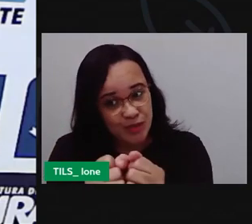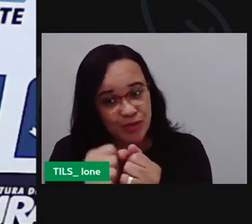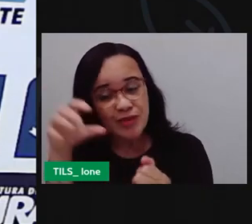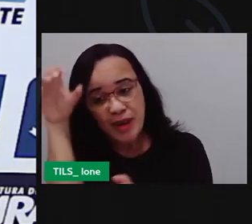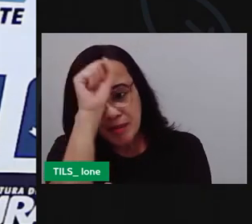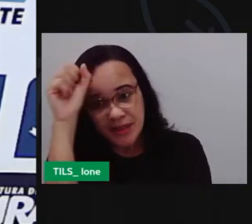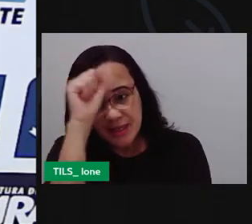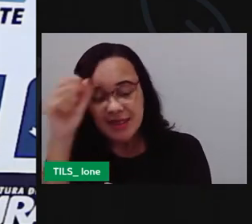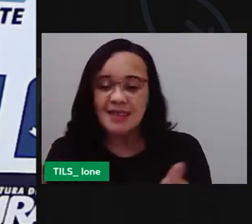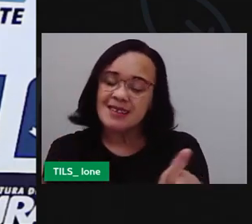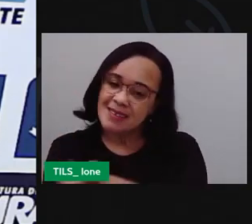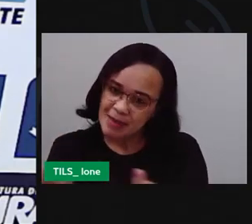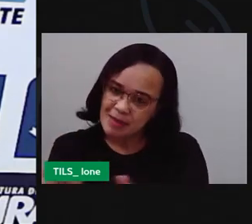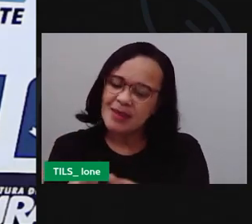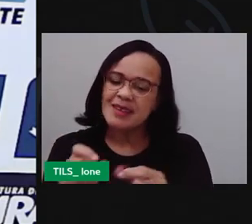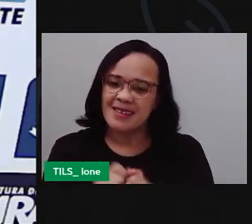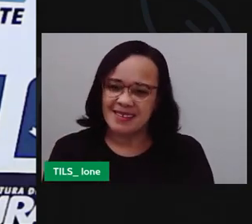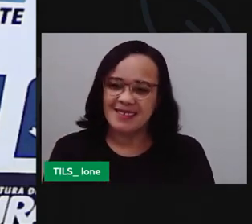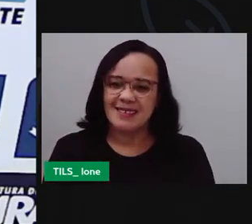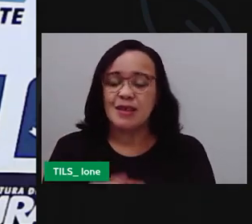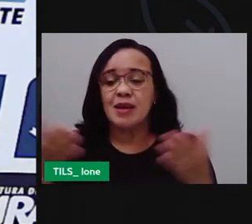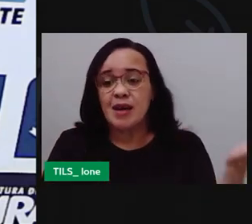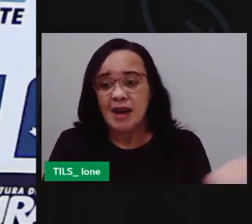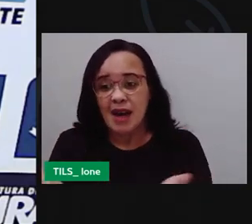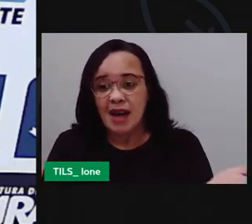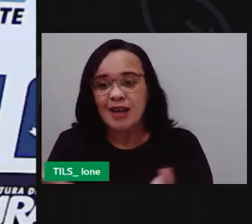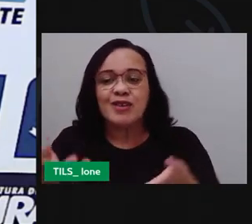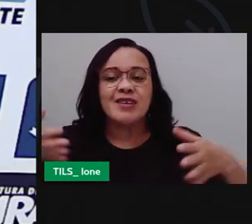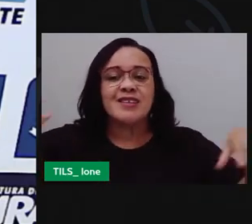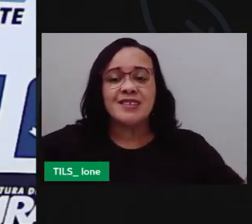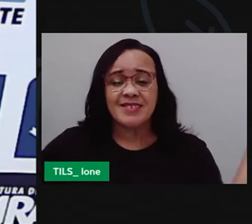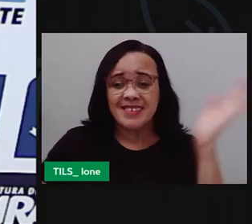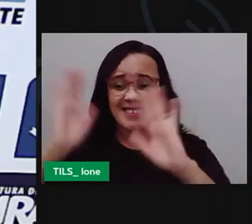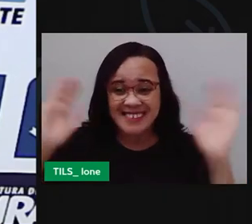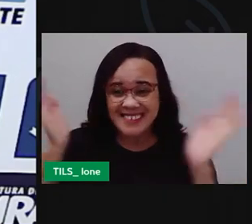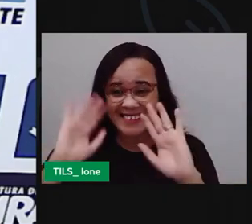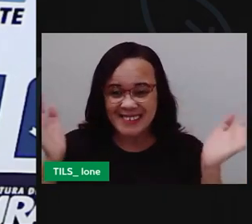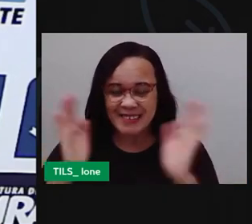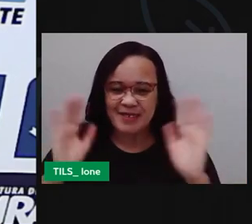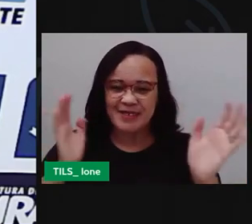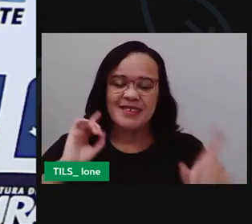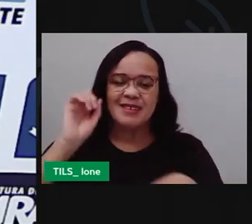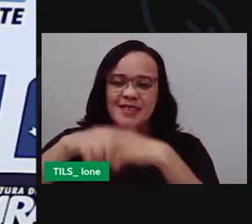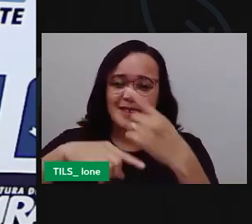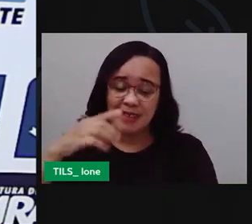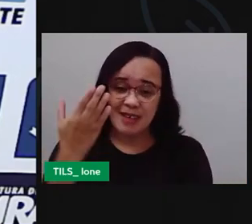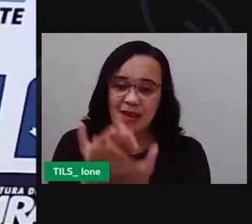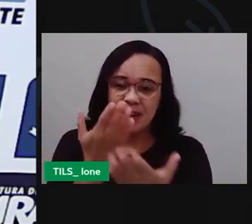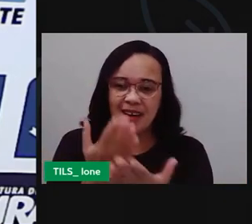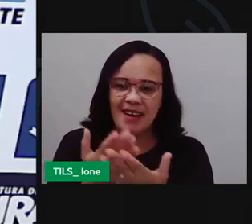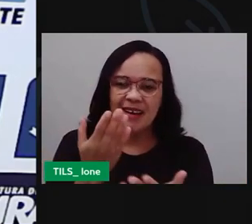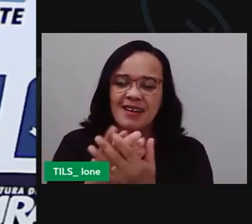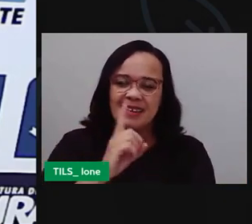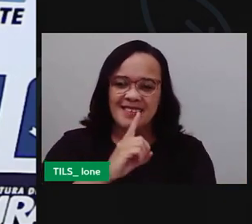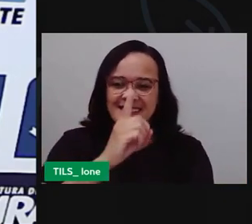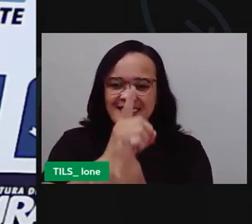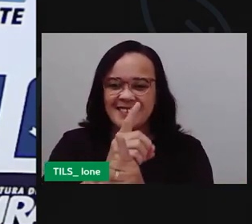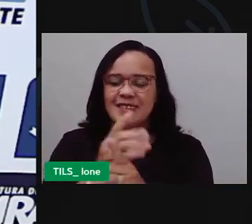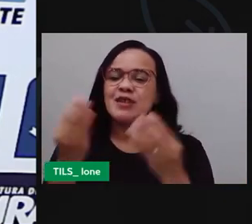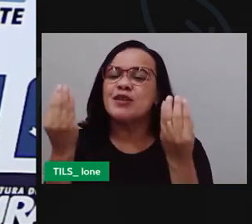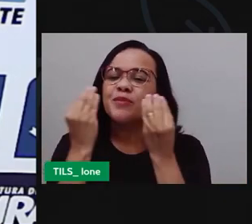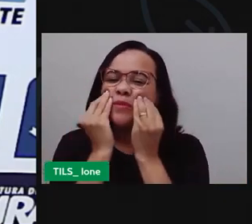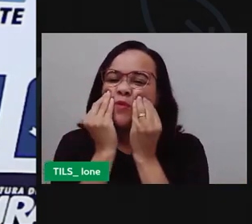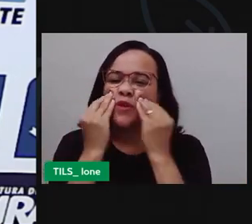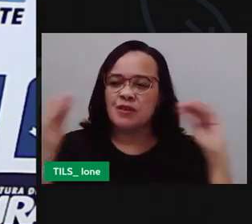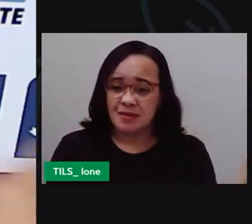agora a gente vai ó se despedir e a gente se vê daqui a pouco em outra aula beijo grande